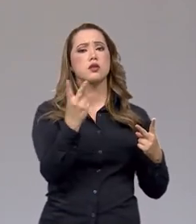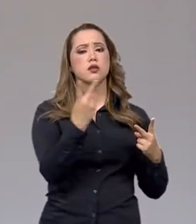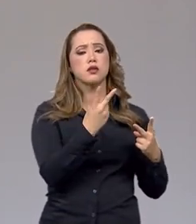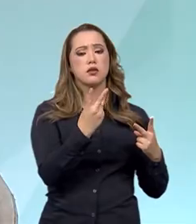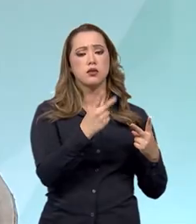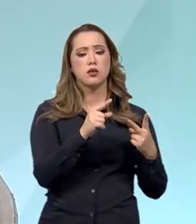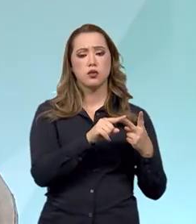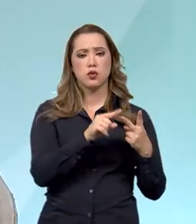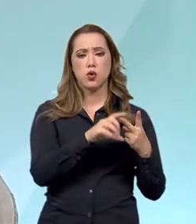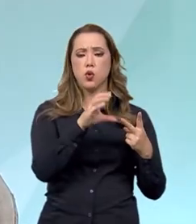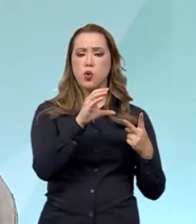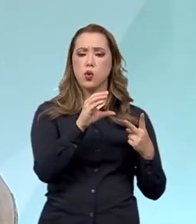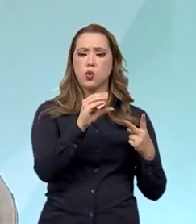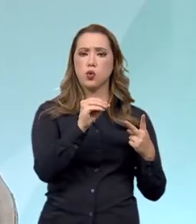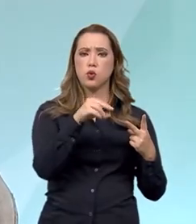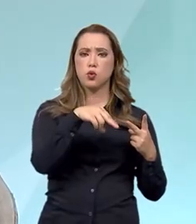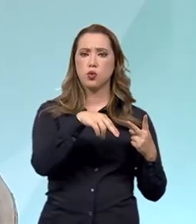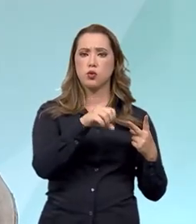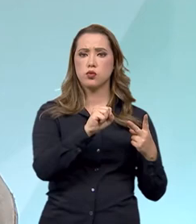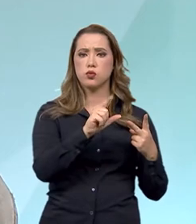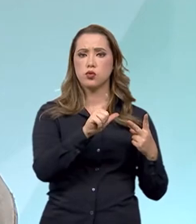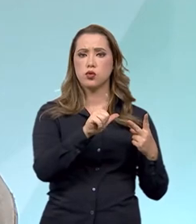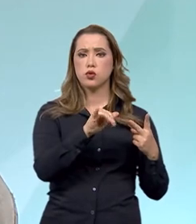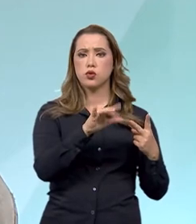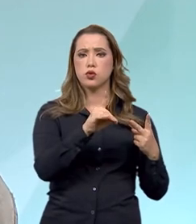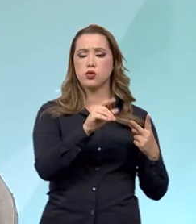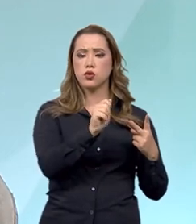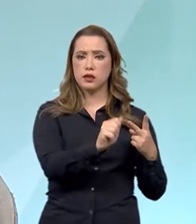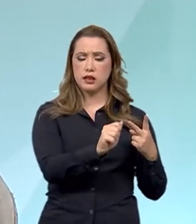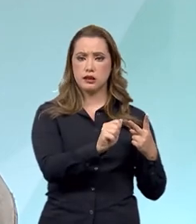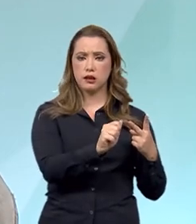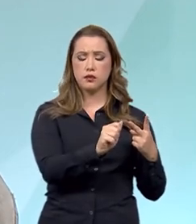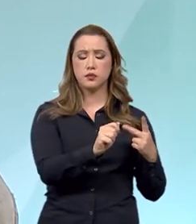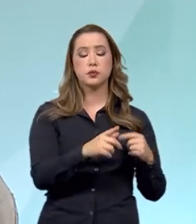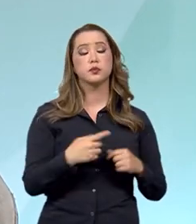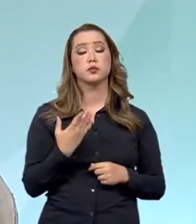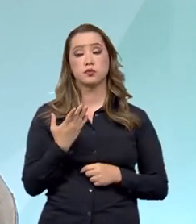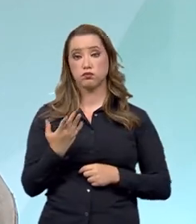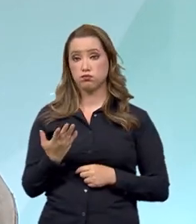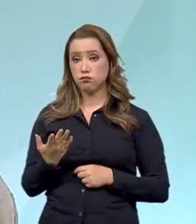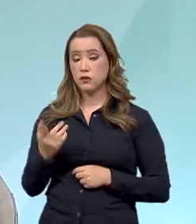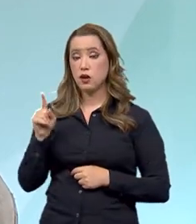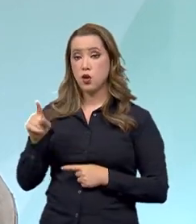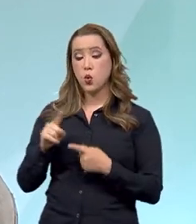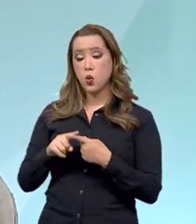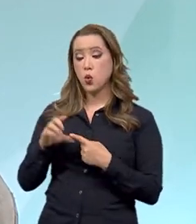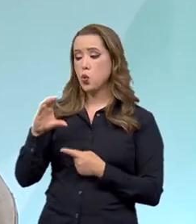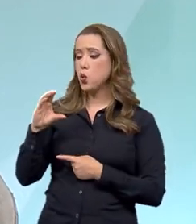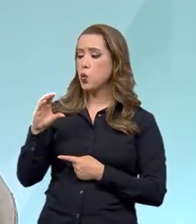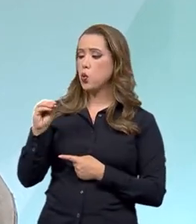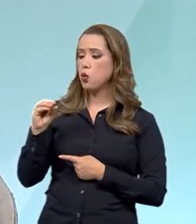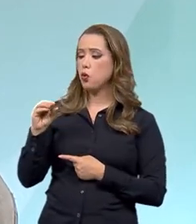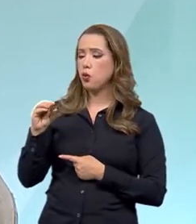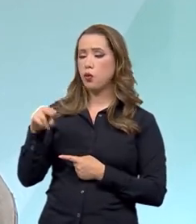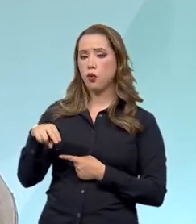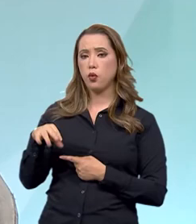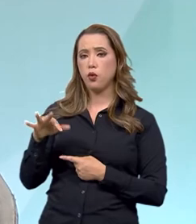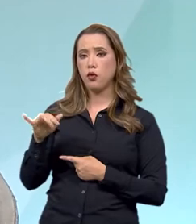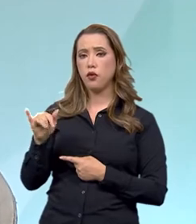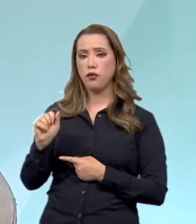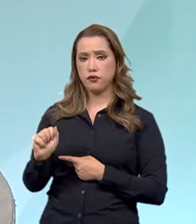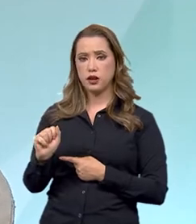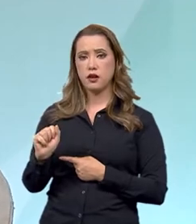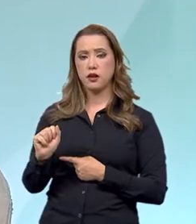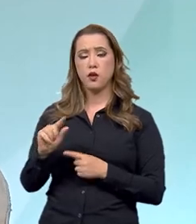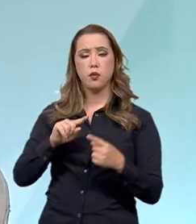perdão. Certo. O Confia, ele é um programa de conformidade voltado para tributos internos. Da mesma forma, as